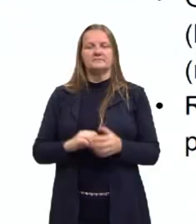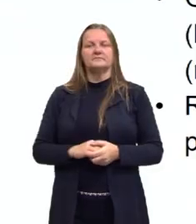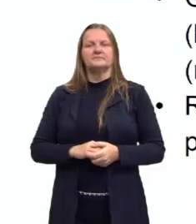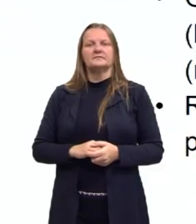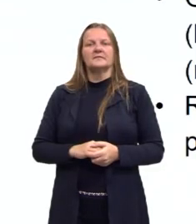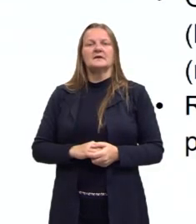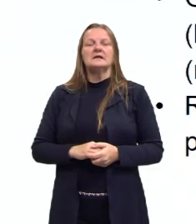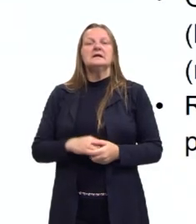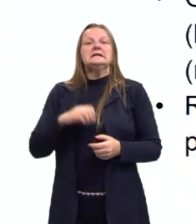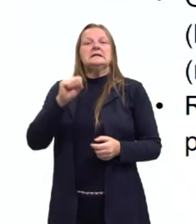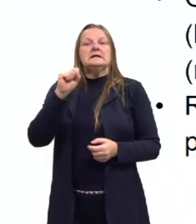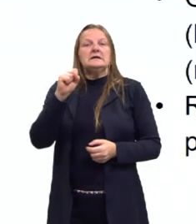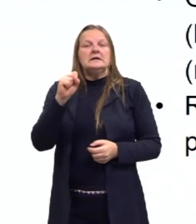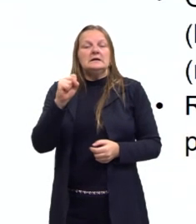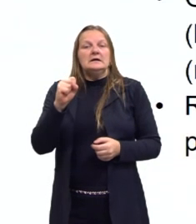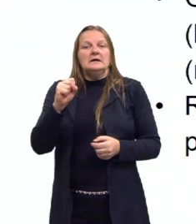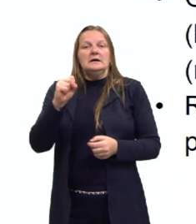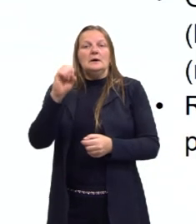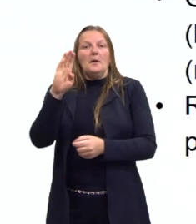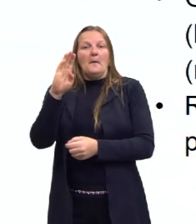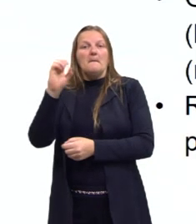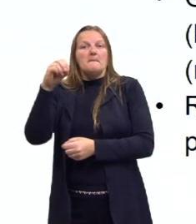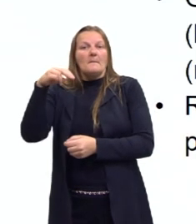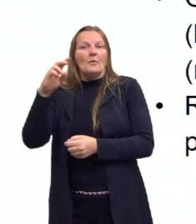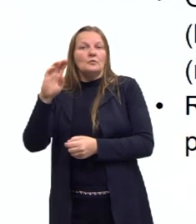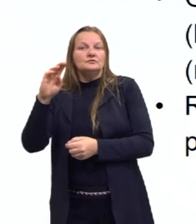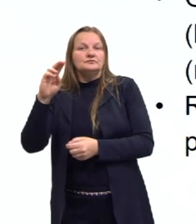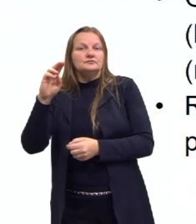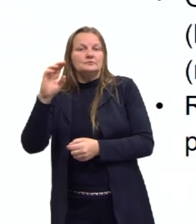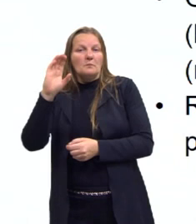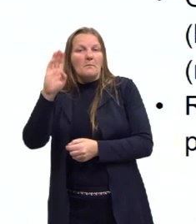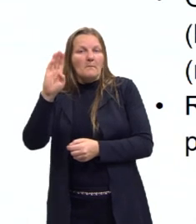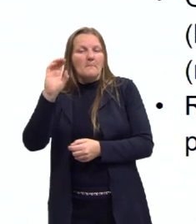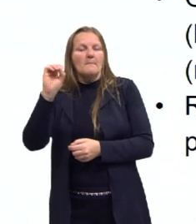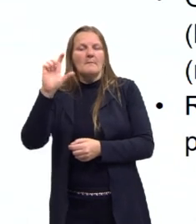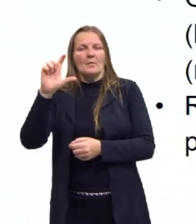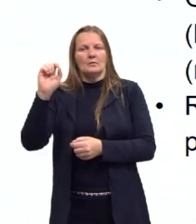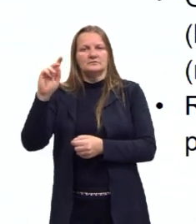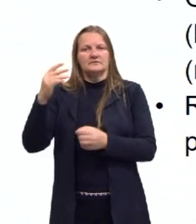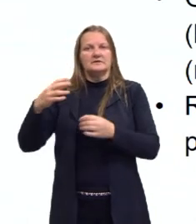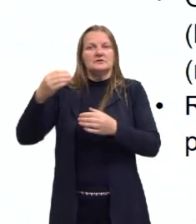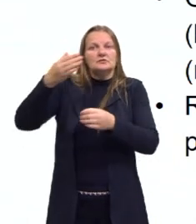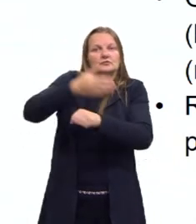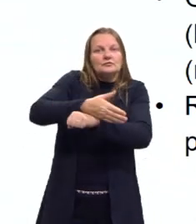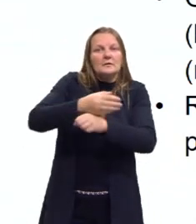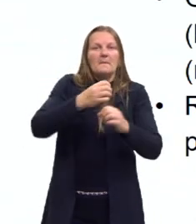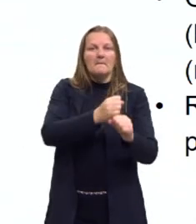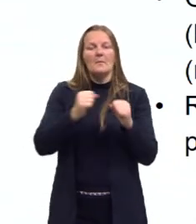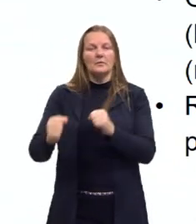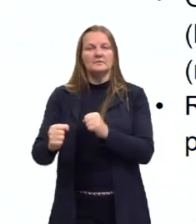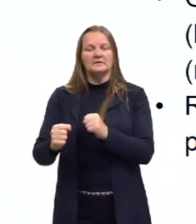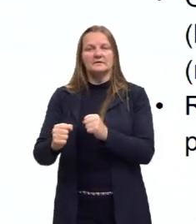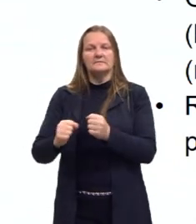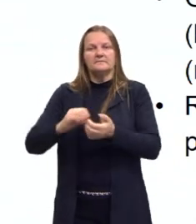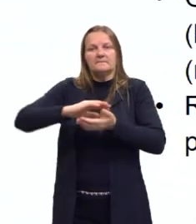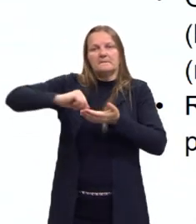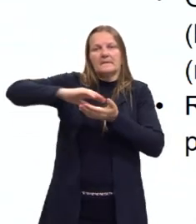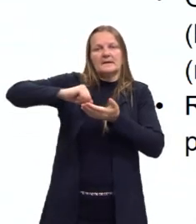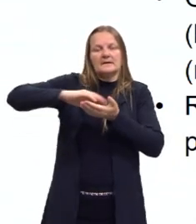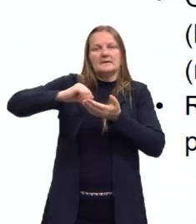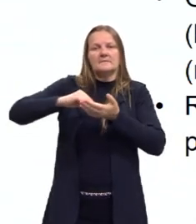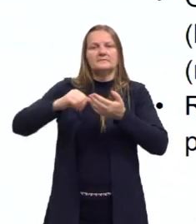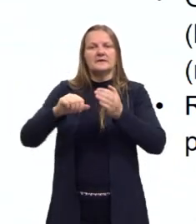Quando os Bolcheviques entram no poder, o que eles fazem imediatamente? Retiram a Rússia da Primeira Guerra